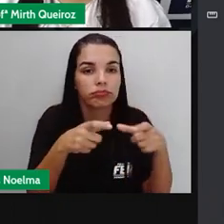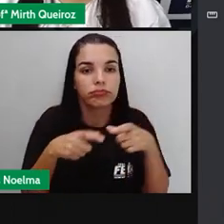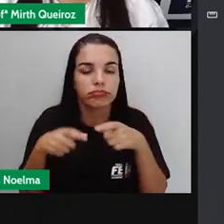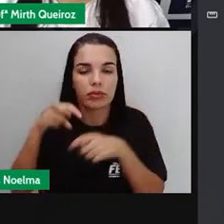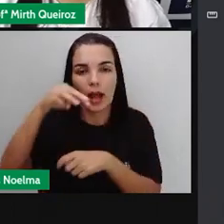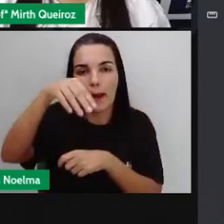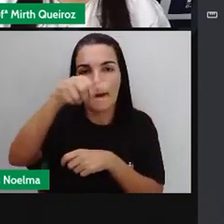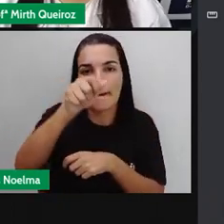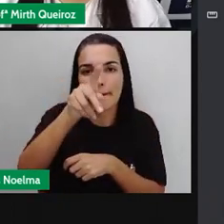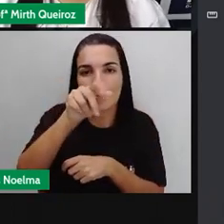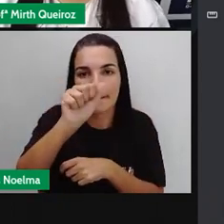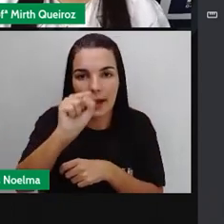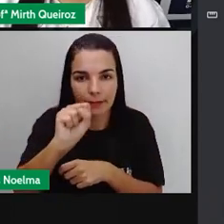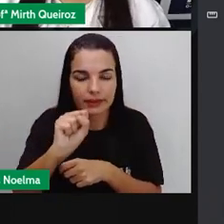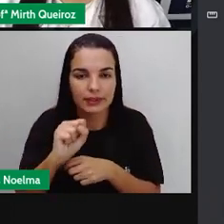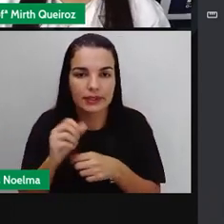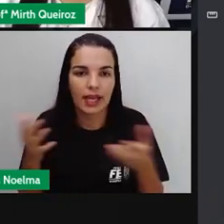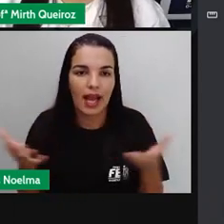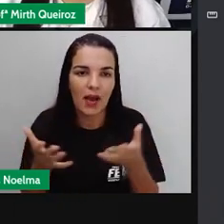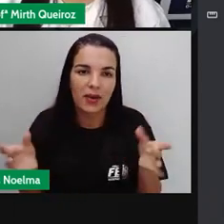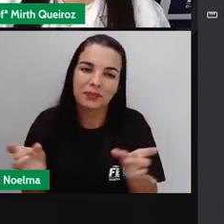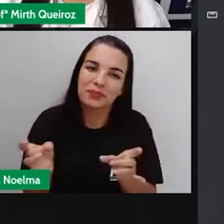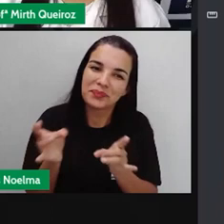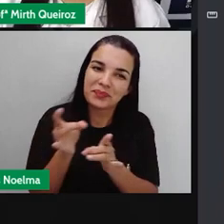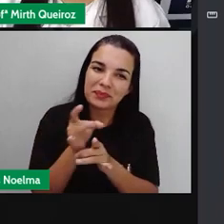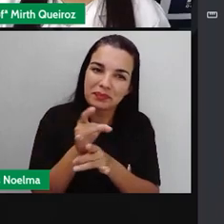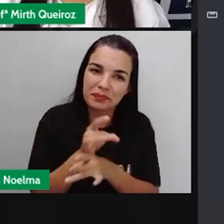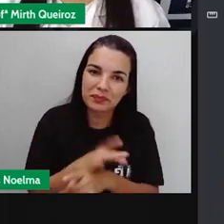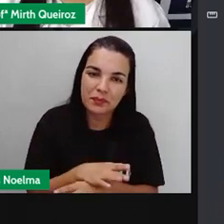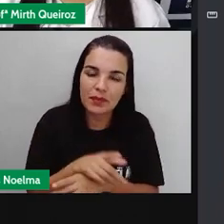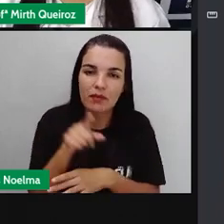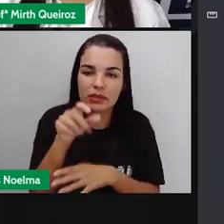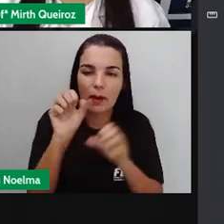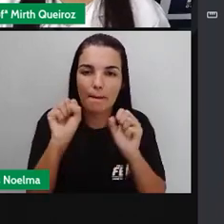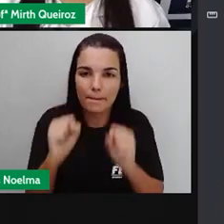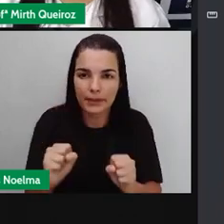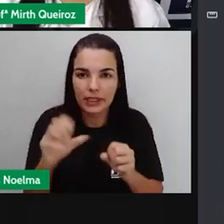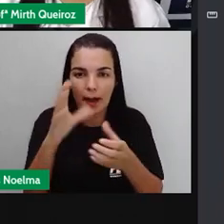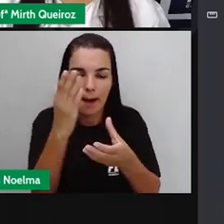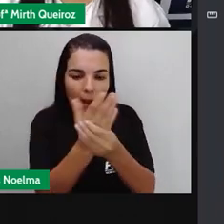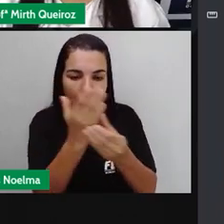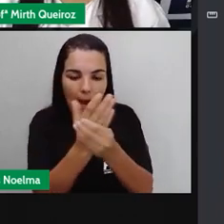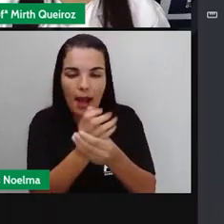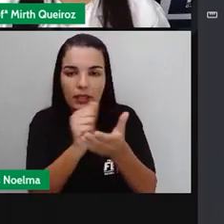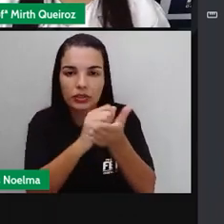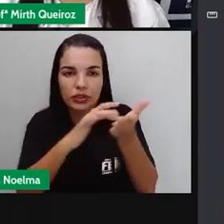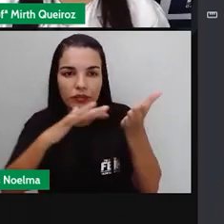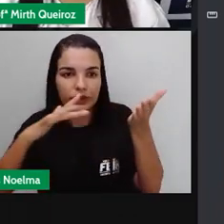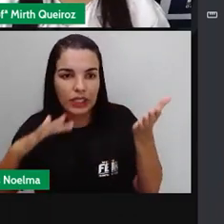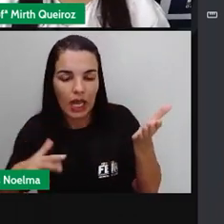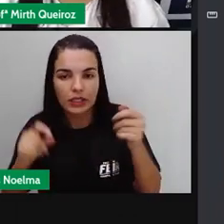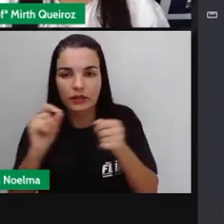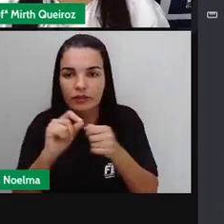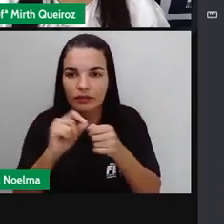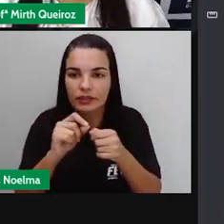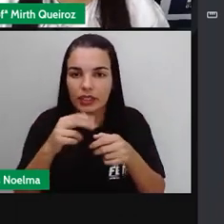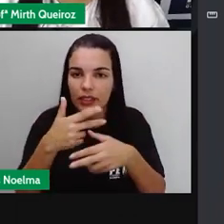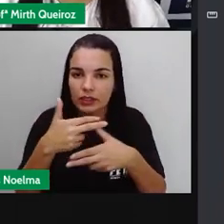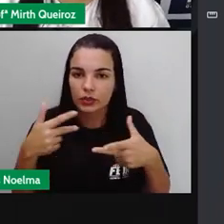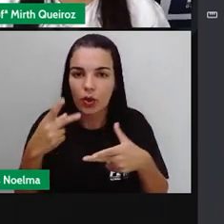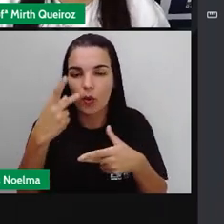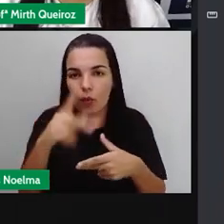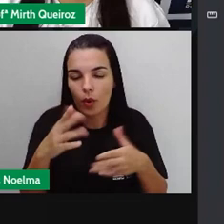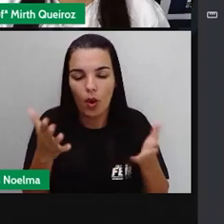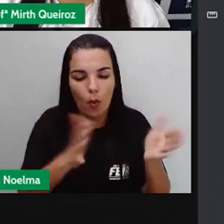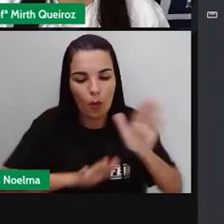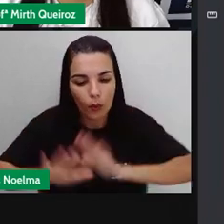mapas, certo? A nossa aula, ela vai se encerrando por aqui. Peguem o bloco de atividade de vocês. Realizem a atividade. Cuidem desse material